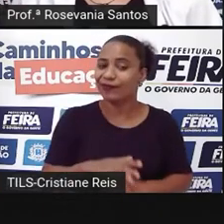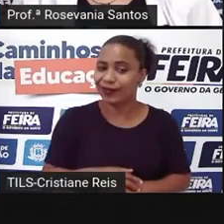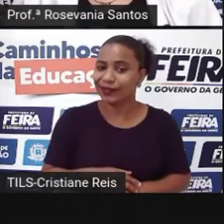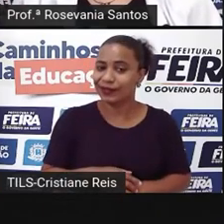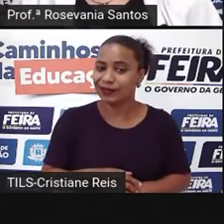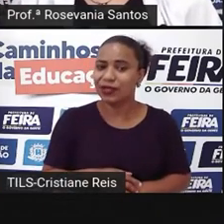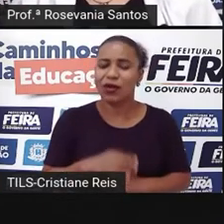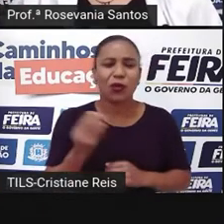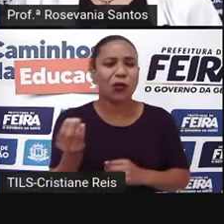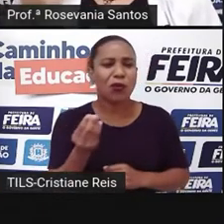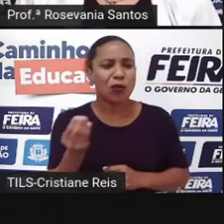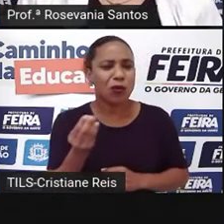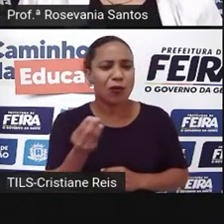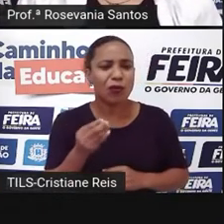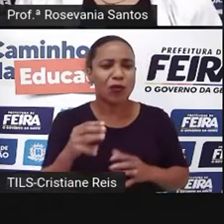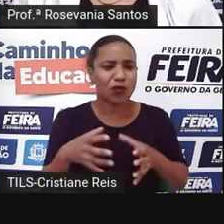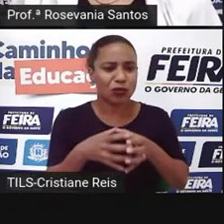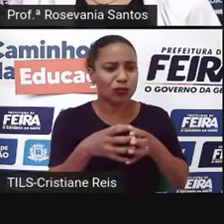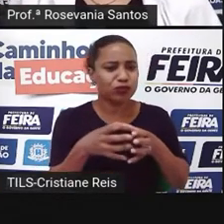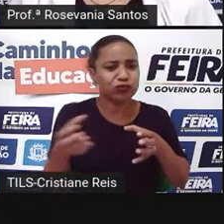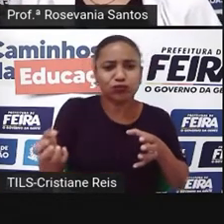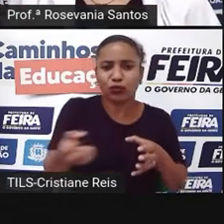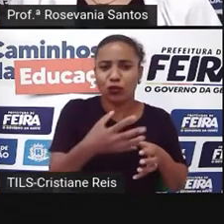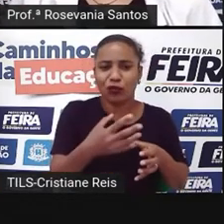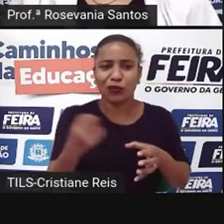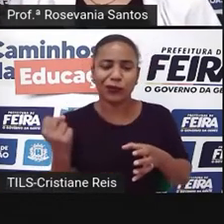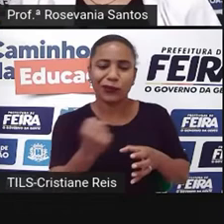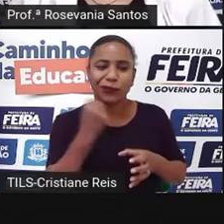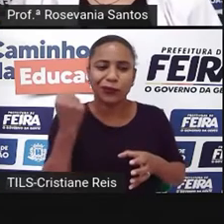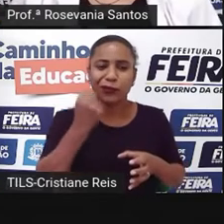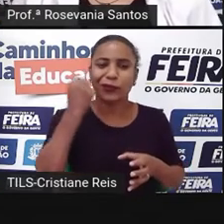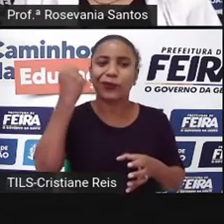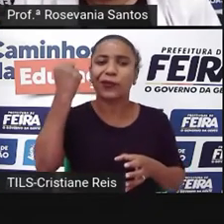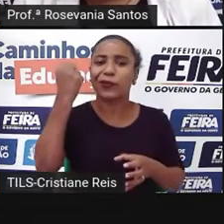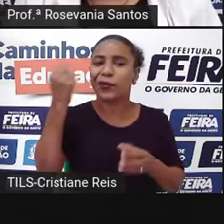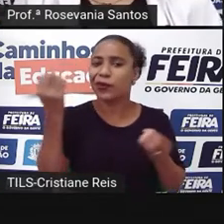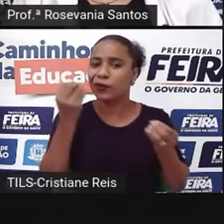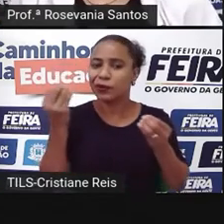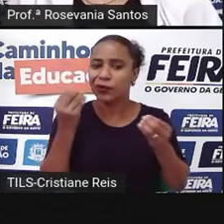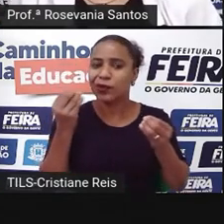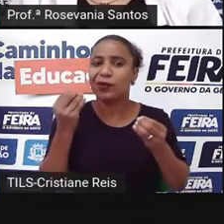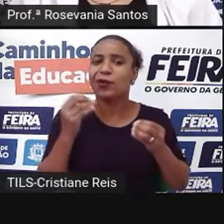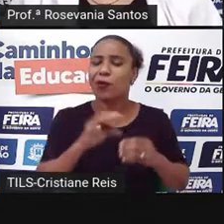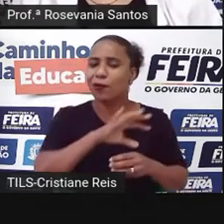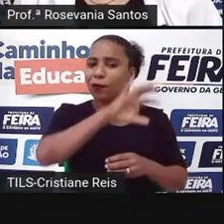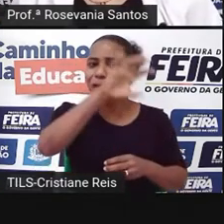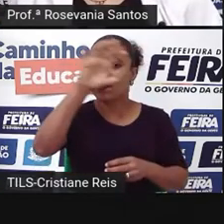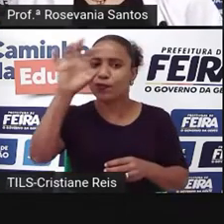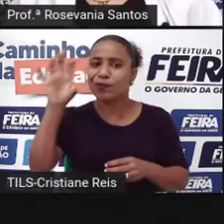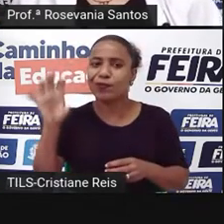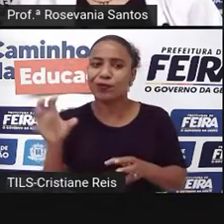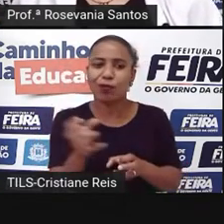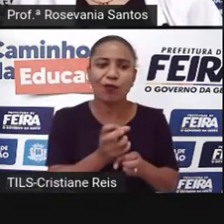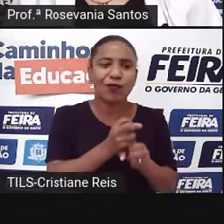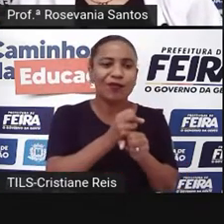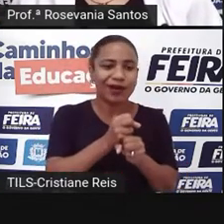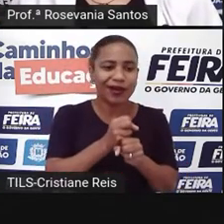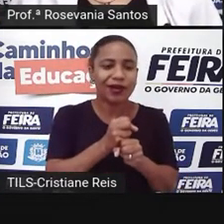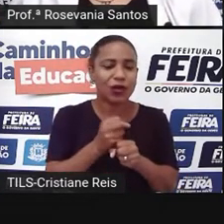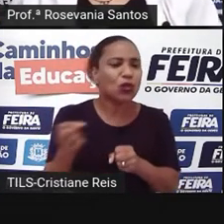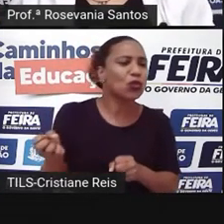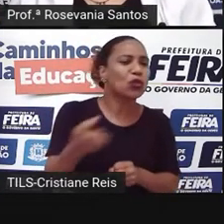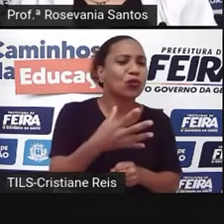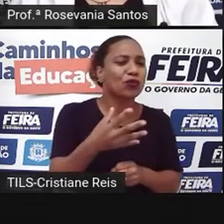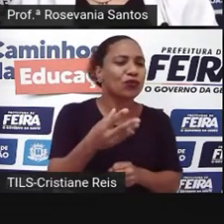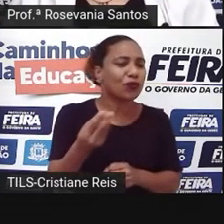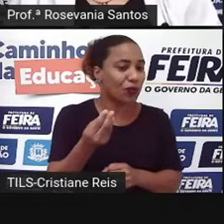dos novos tigres asiáticos, quando a gente vai falando até dos tigres, da região dos tigres asiáticos. Só para vocês entenderem,